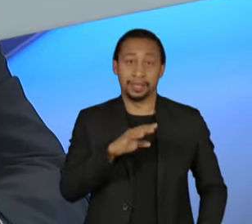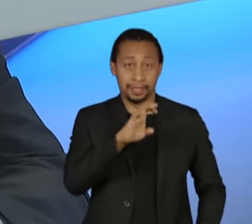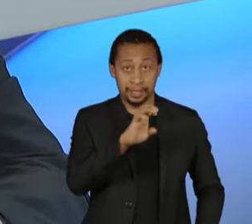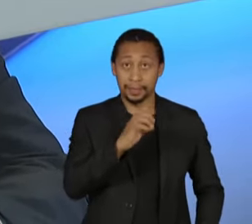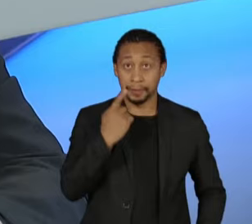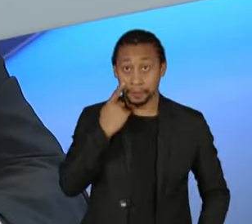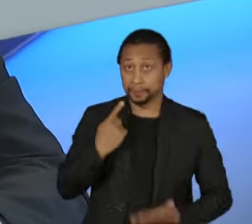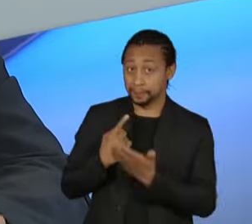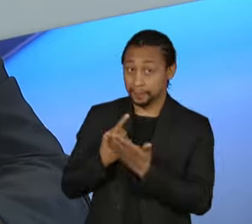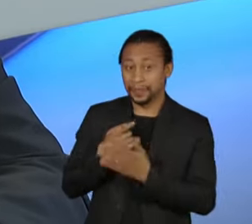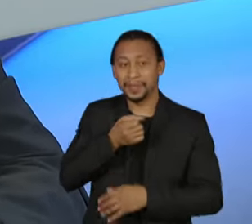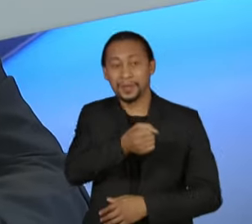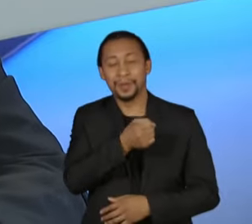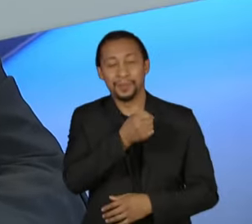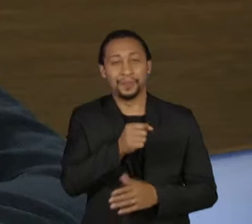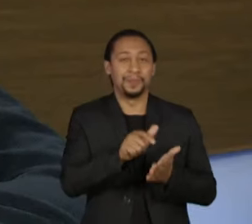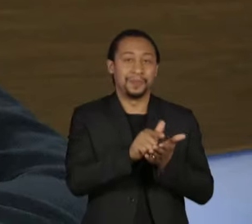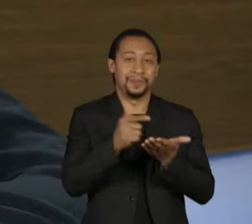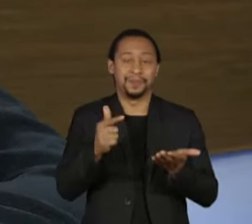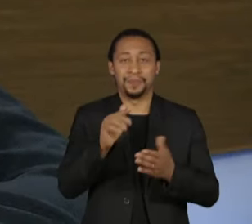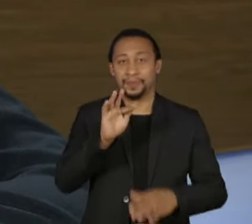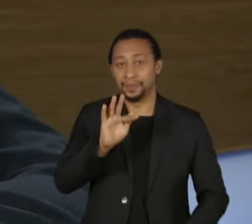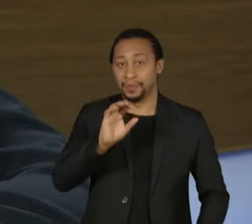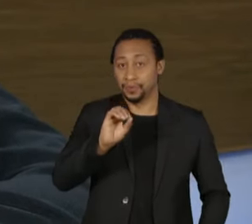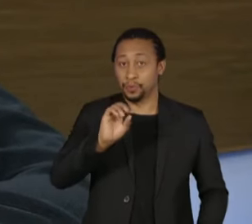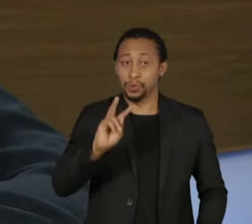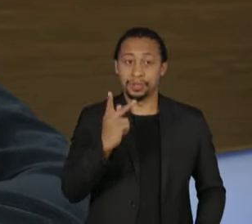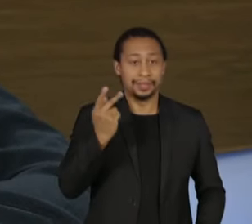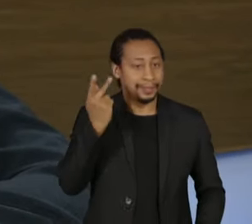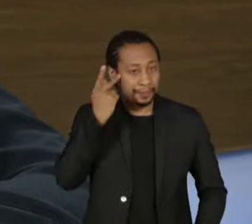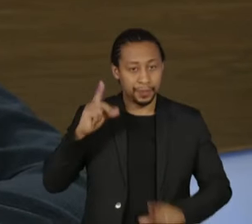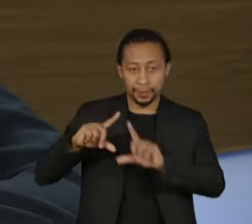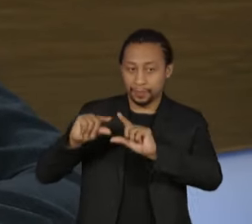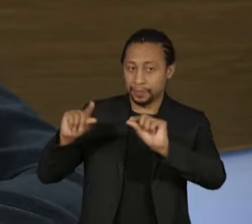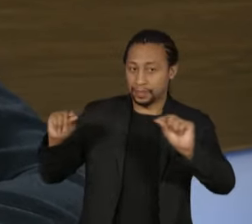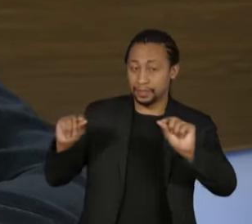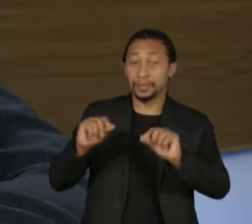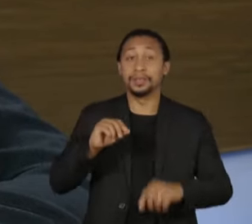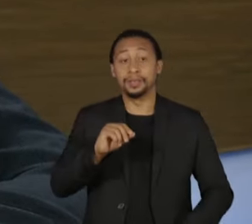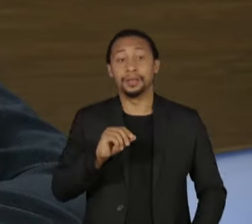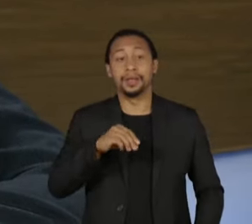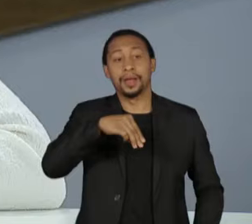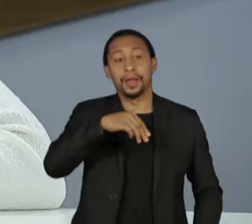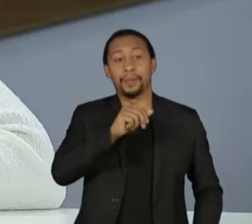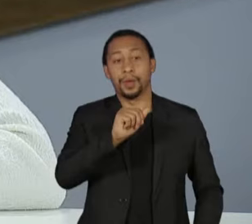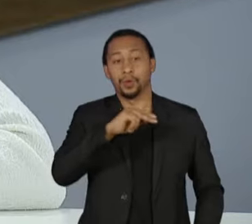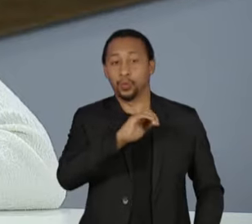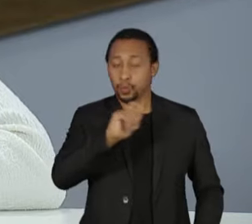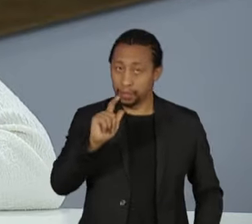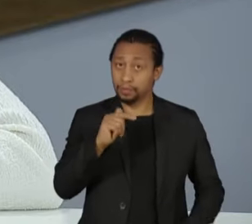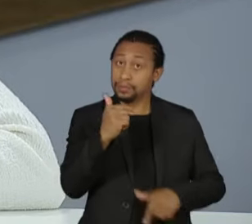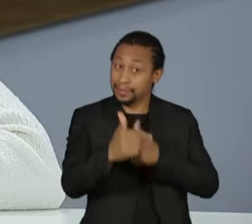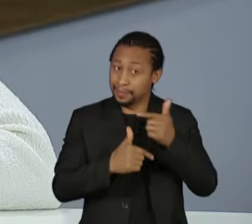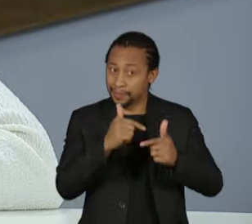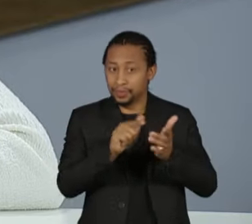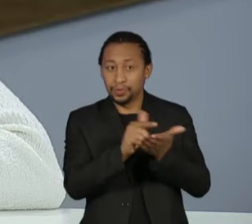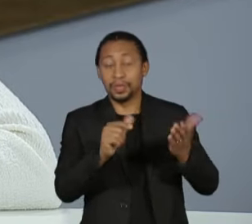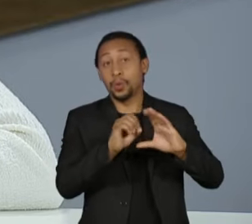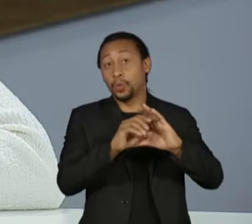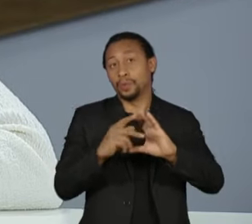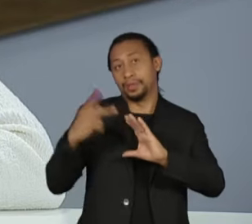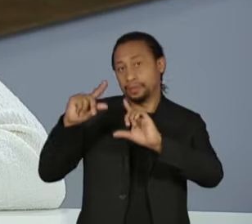jornal O Estado de São Paulo, em Brasília. Manuel Ventura, repórter do jornal O Globo, em Brasília. Raquel Landim,